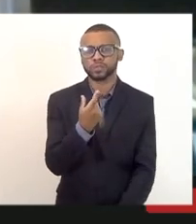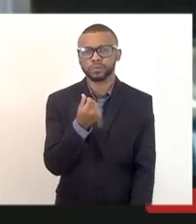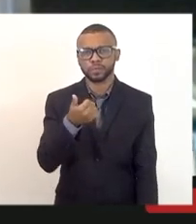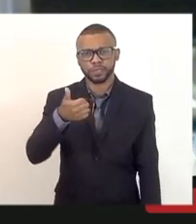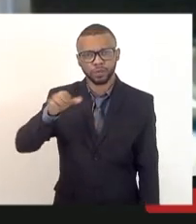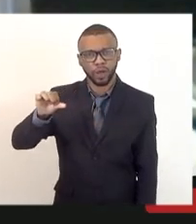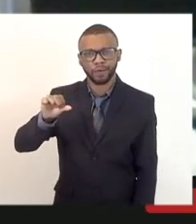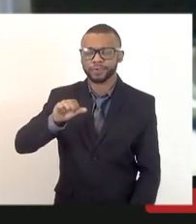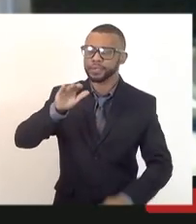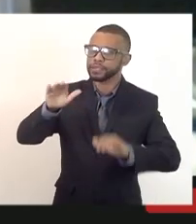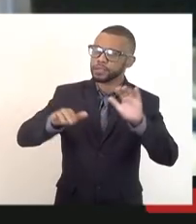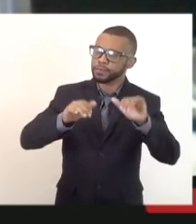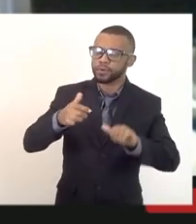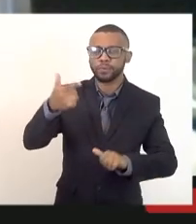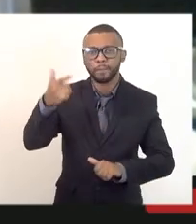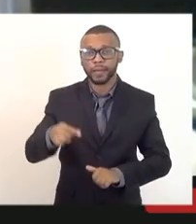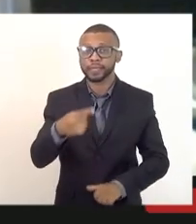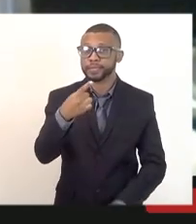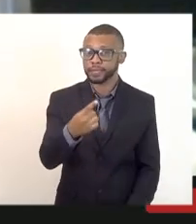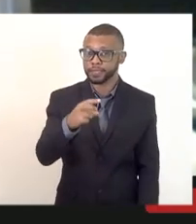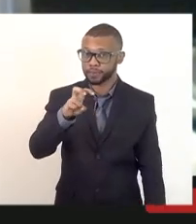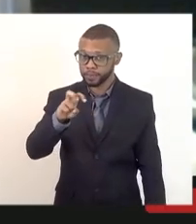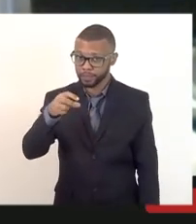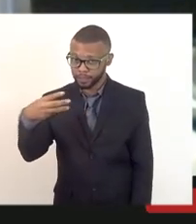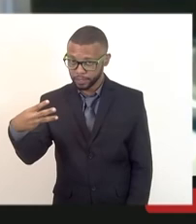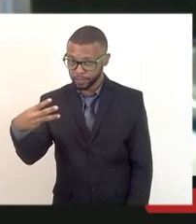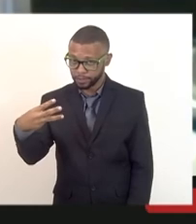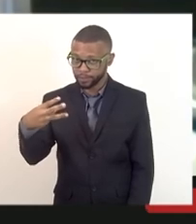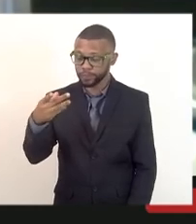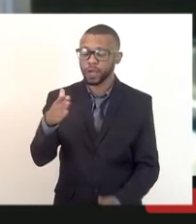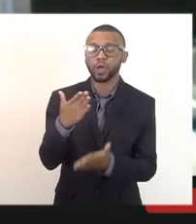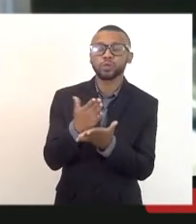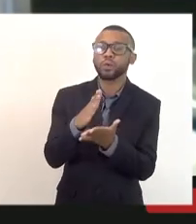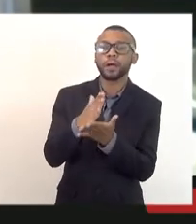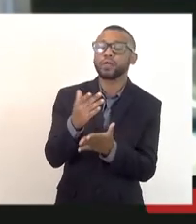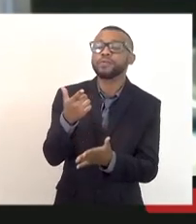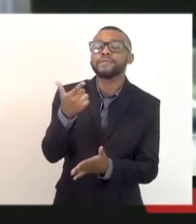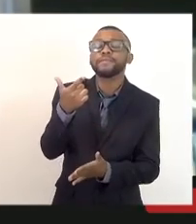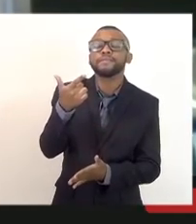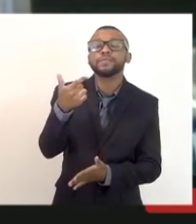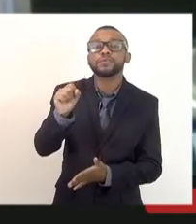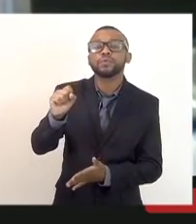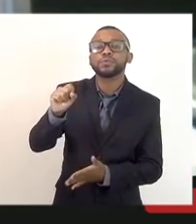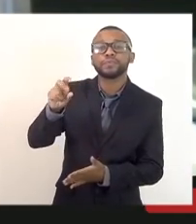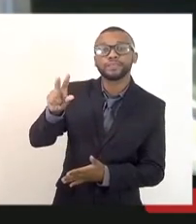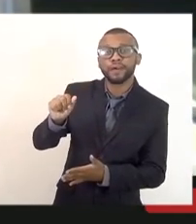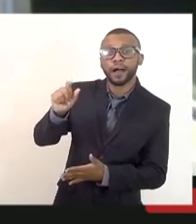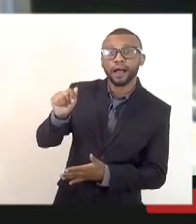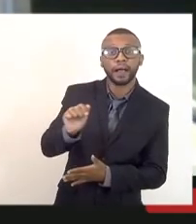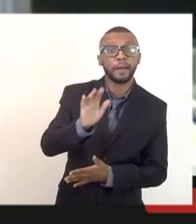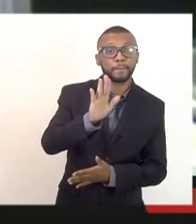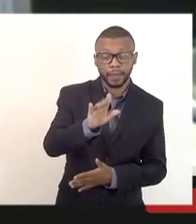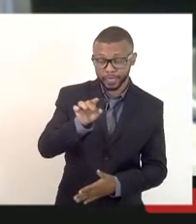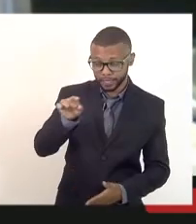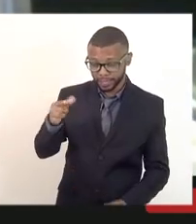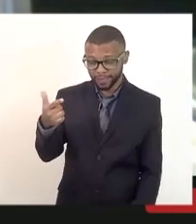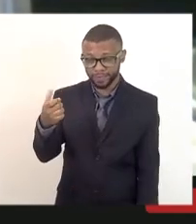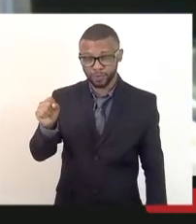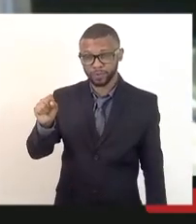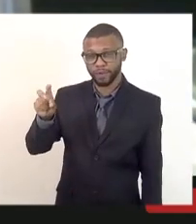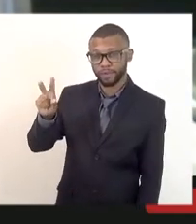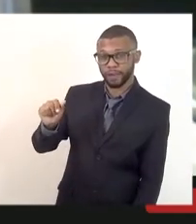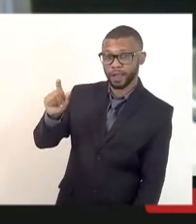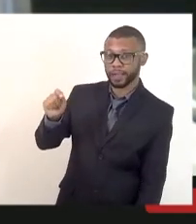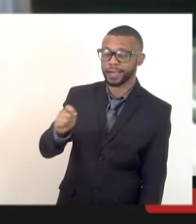mais 153, restaram 28 vagas, só que dessas 28 vagas não